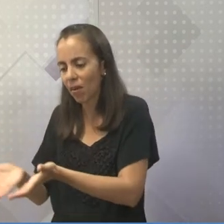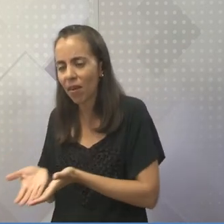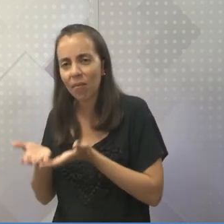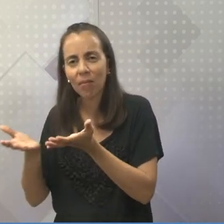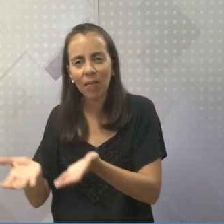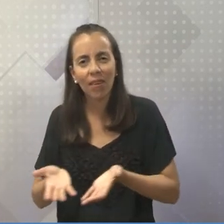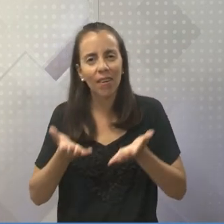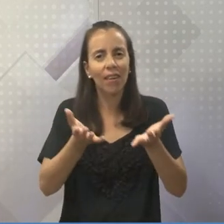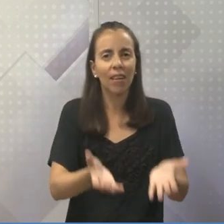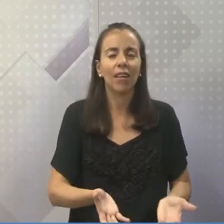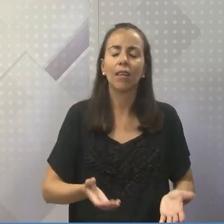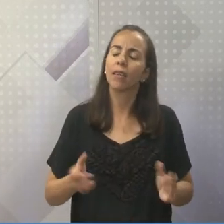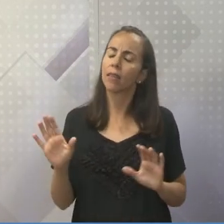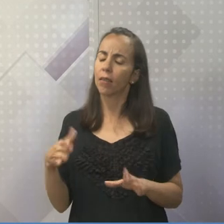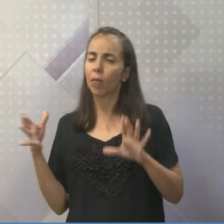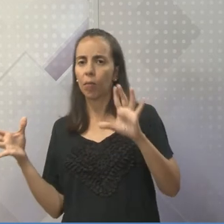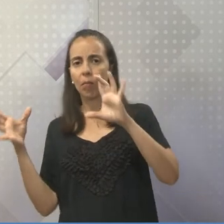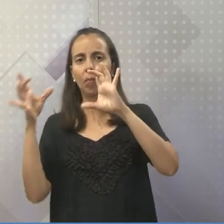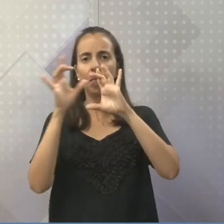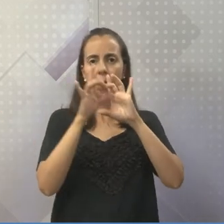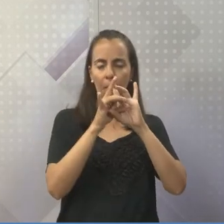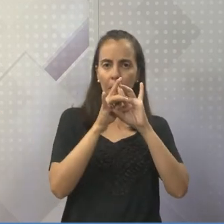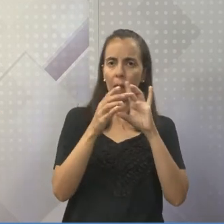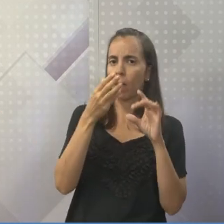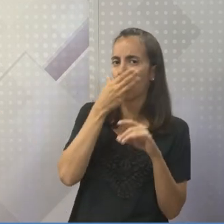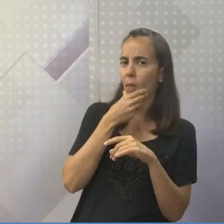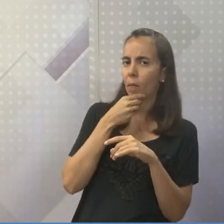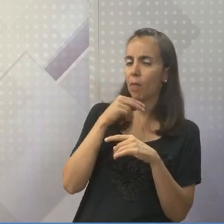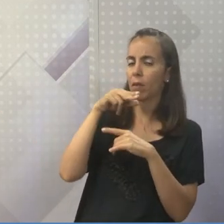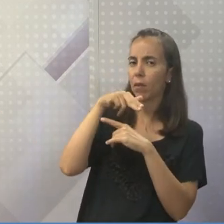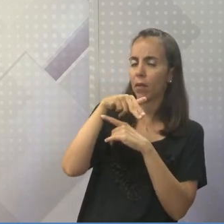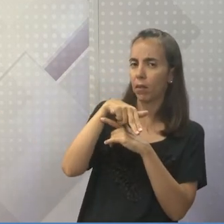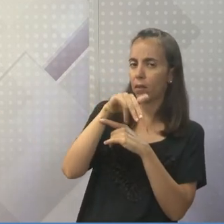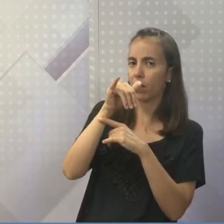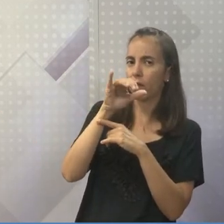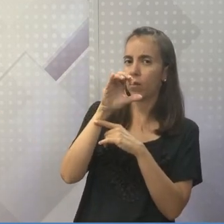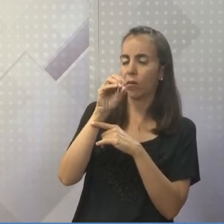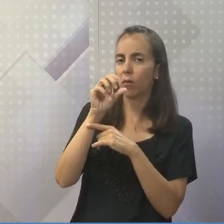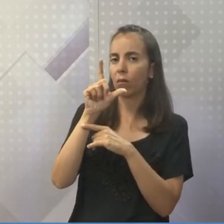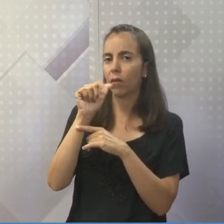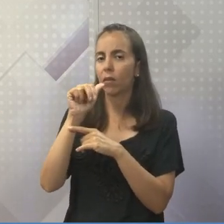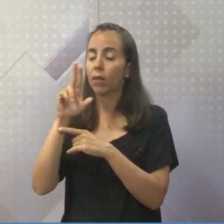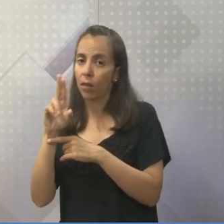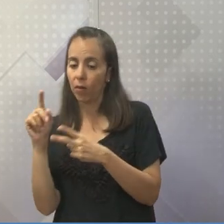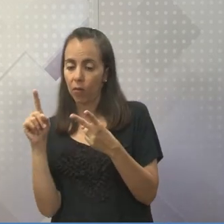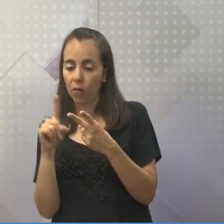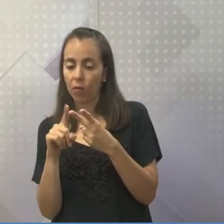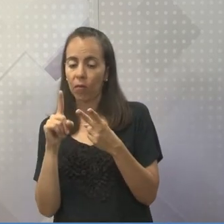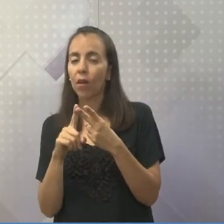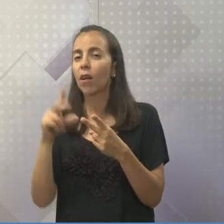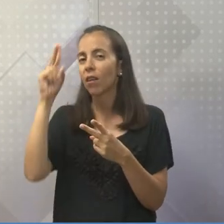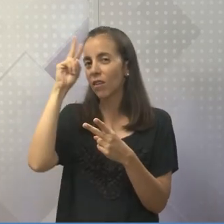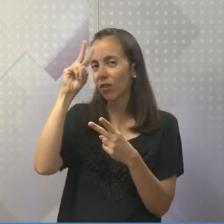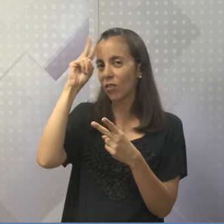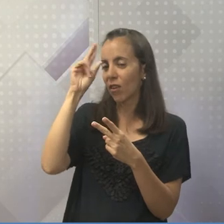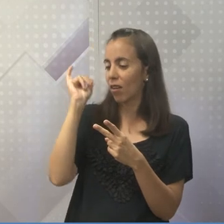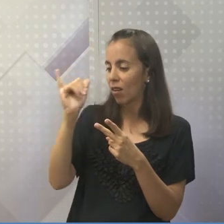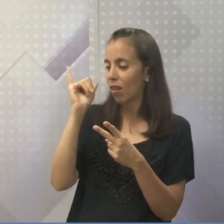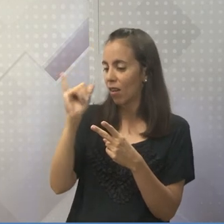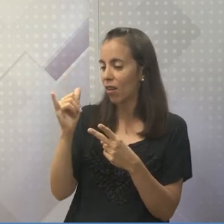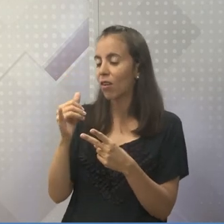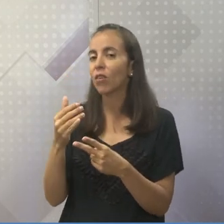associação desse São Nicolau com a lenda do velho inverno foi